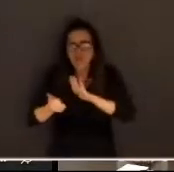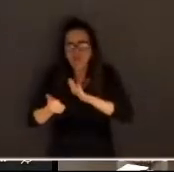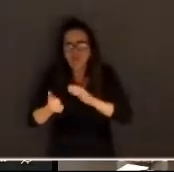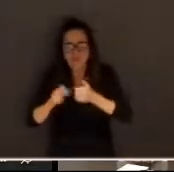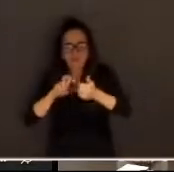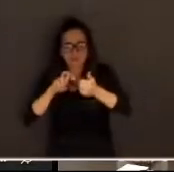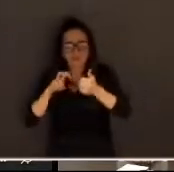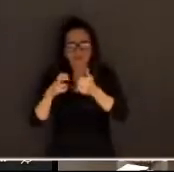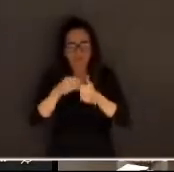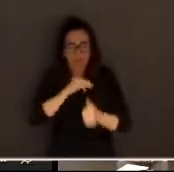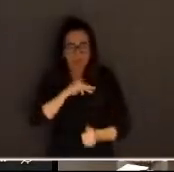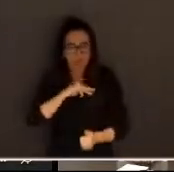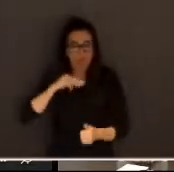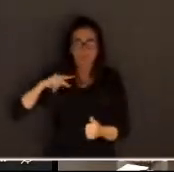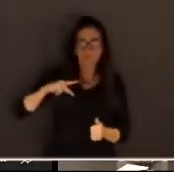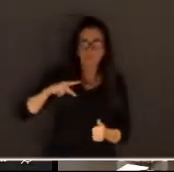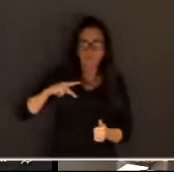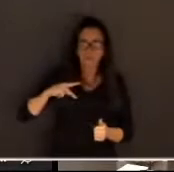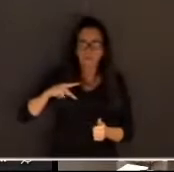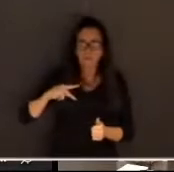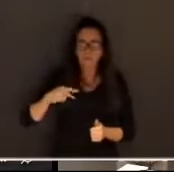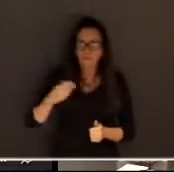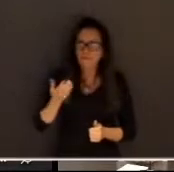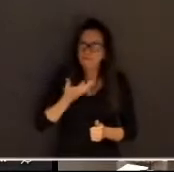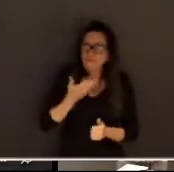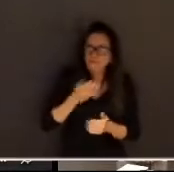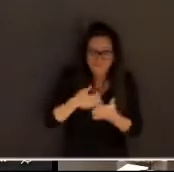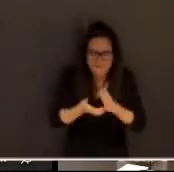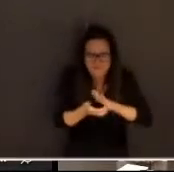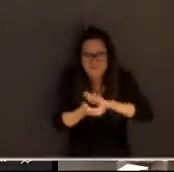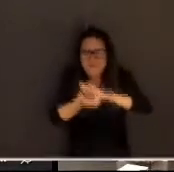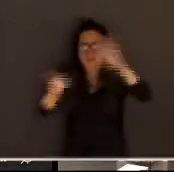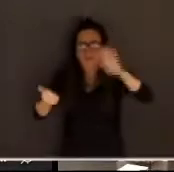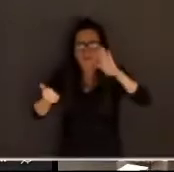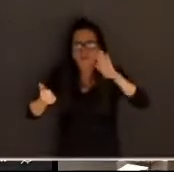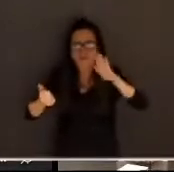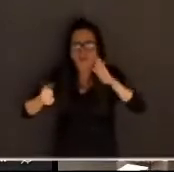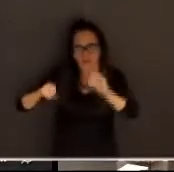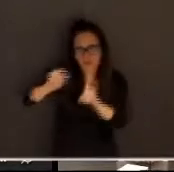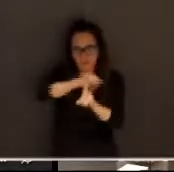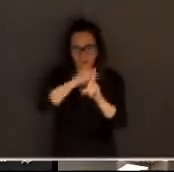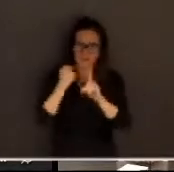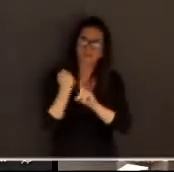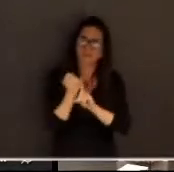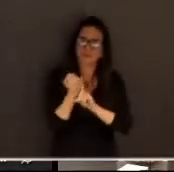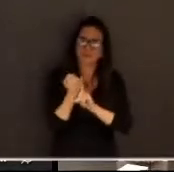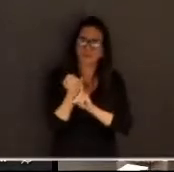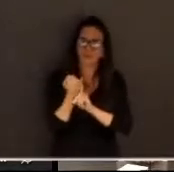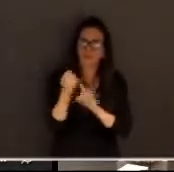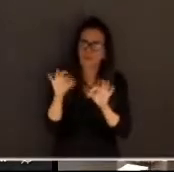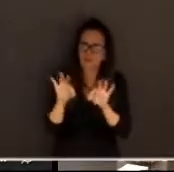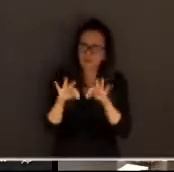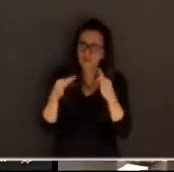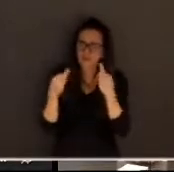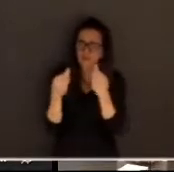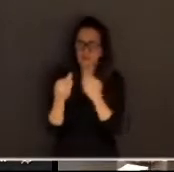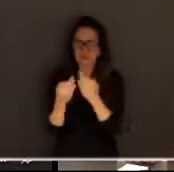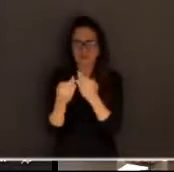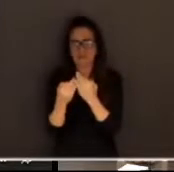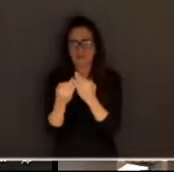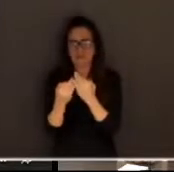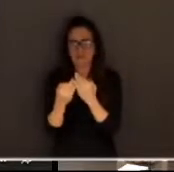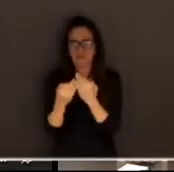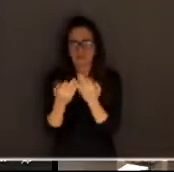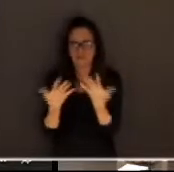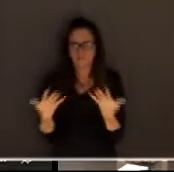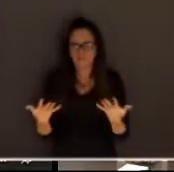público não do ministério público querem te solapar isso da sociedade da família vitimada isso é